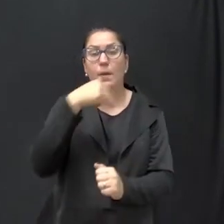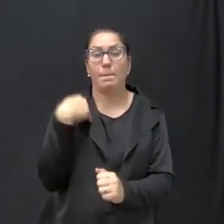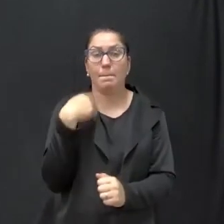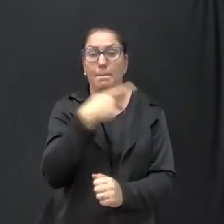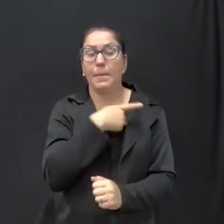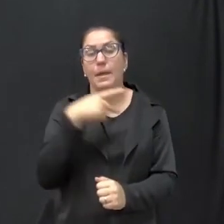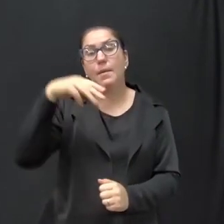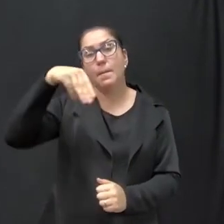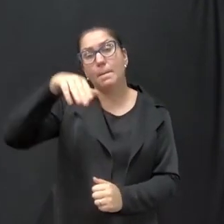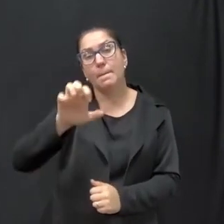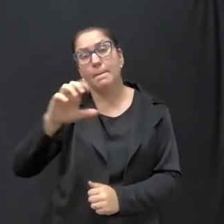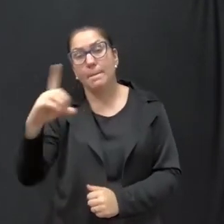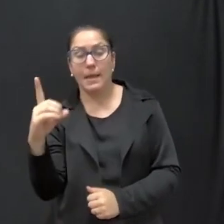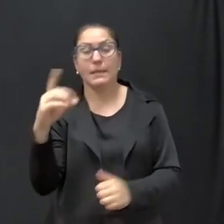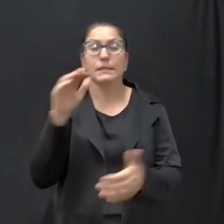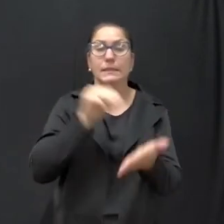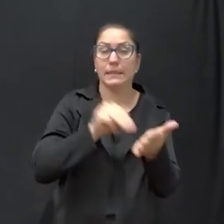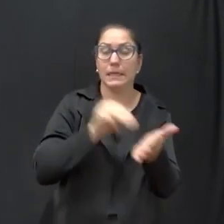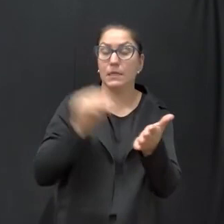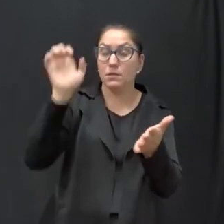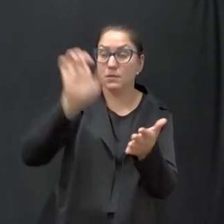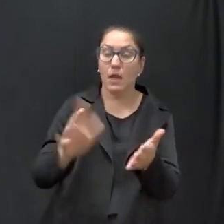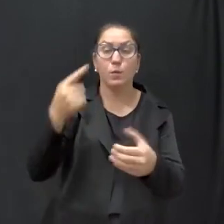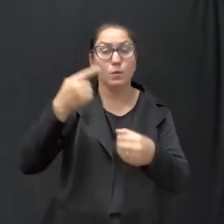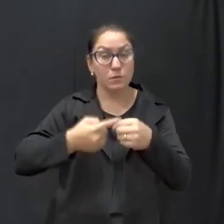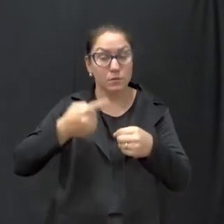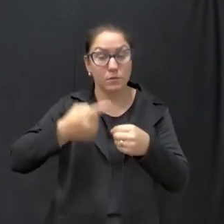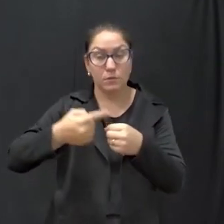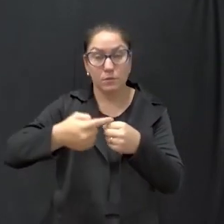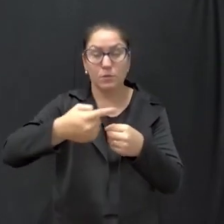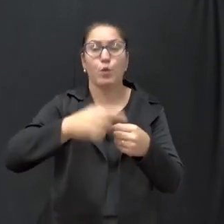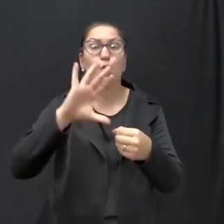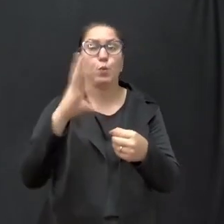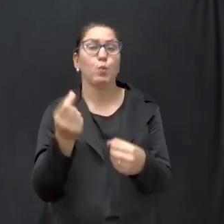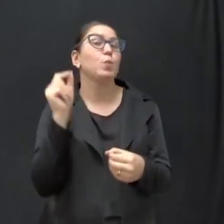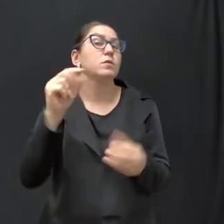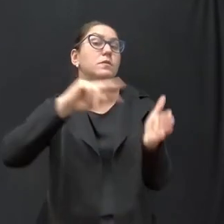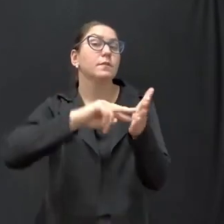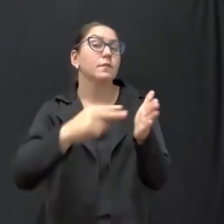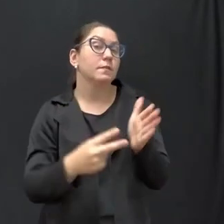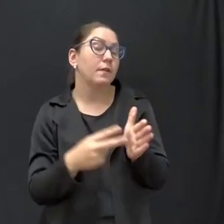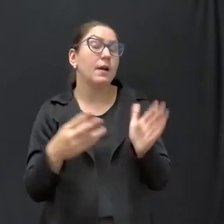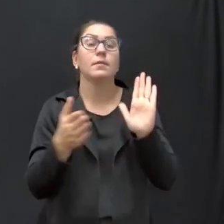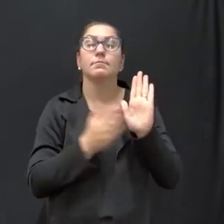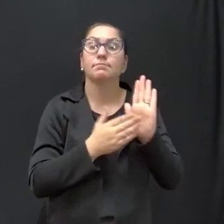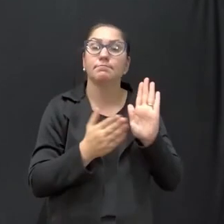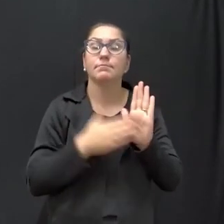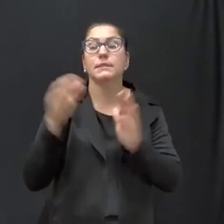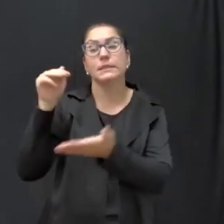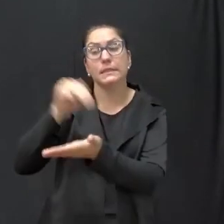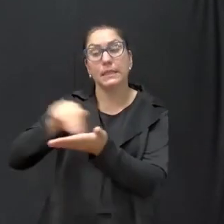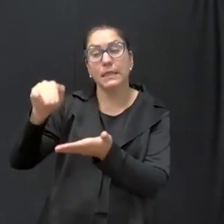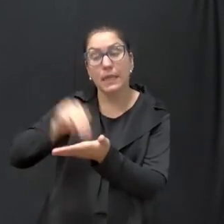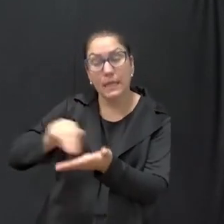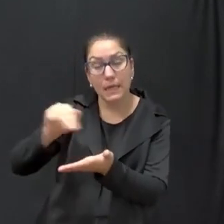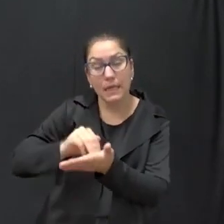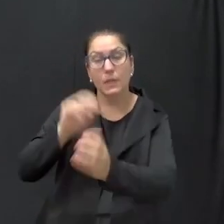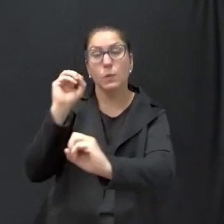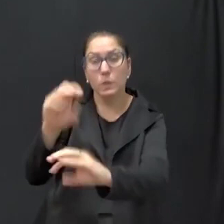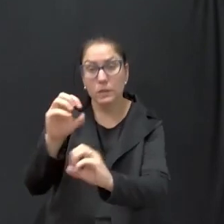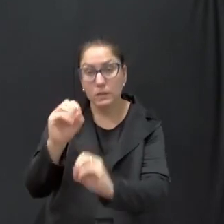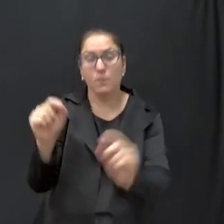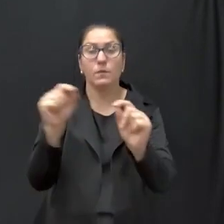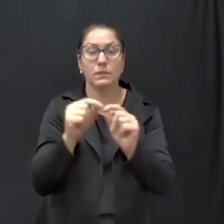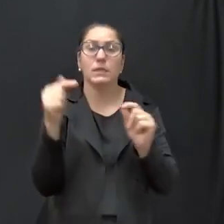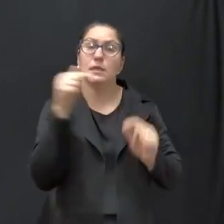MEC e as Secretarias Estaduais e Municipais de Educação. Ou seja, ela foi indicada pela Secretaria Municipal de Educação